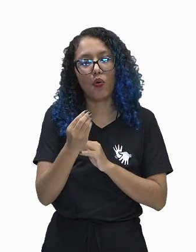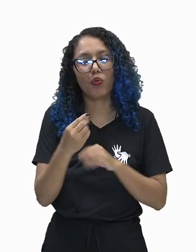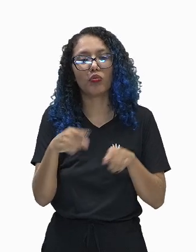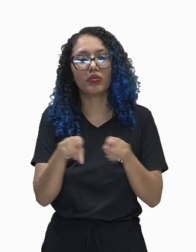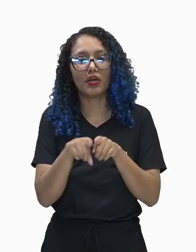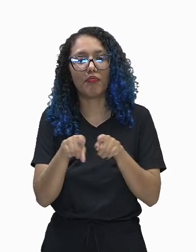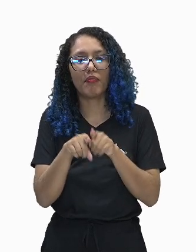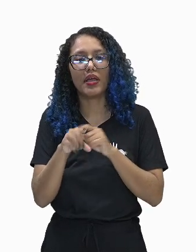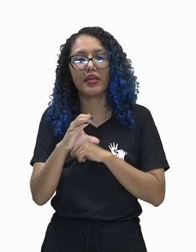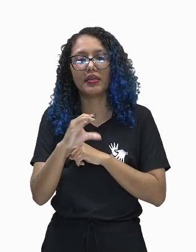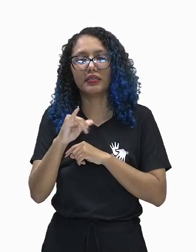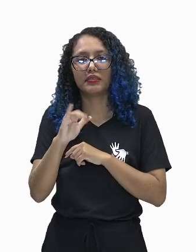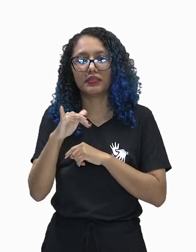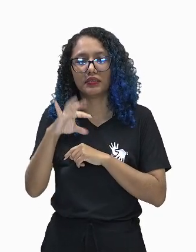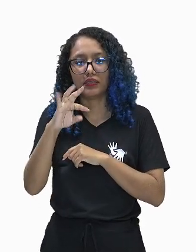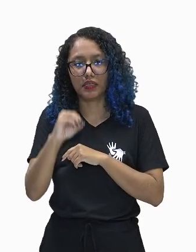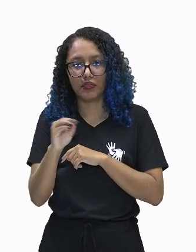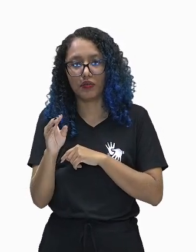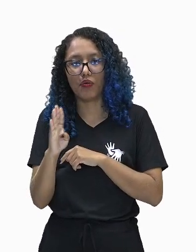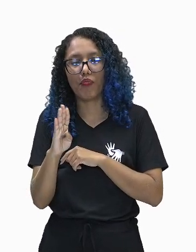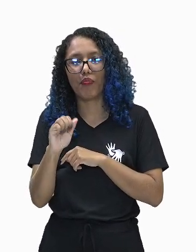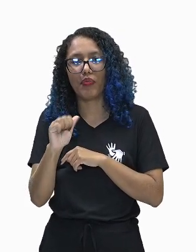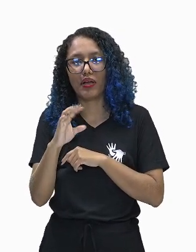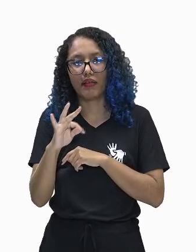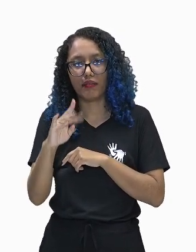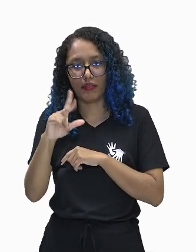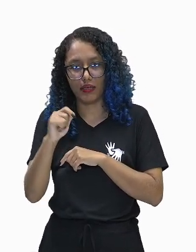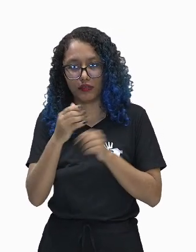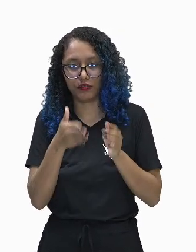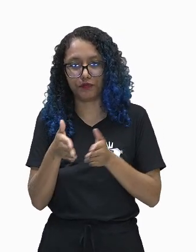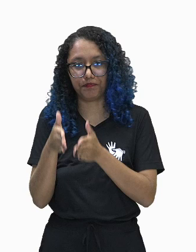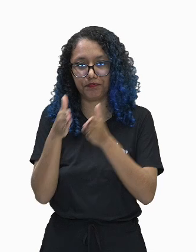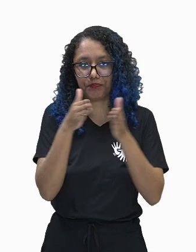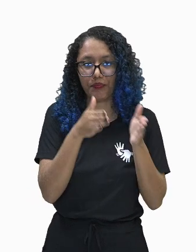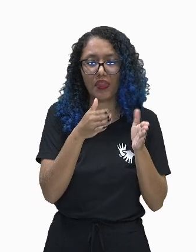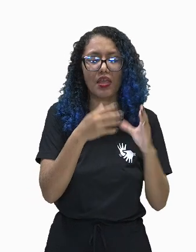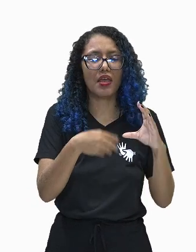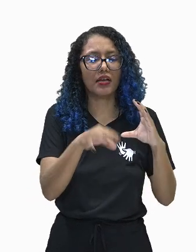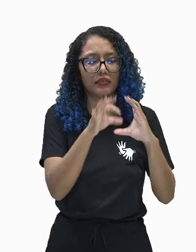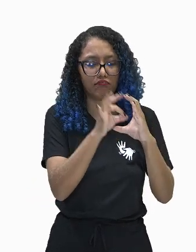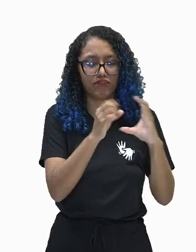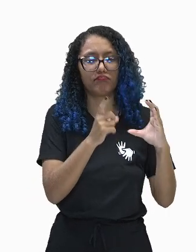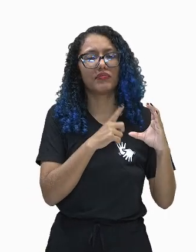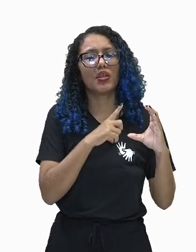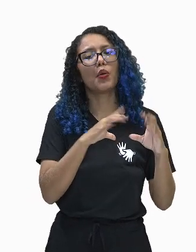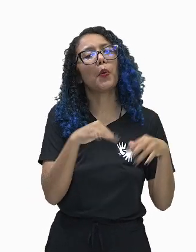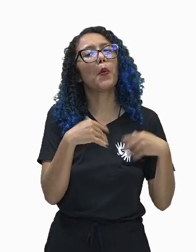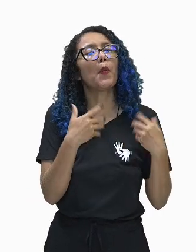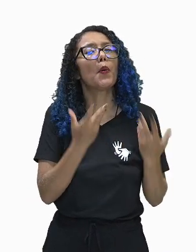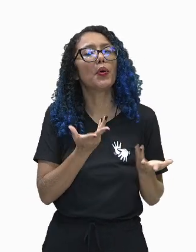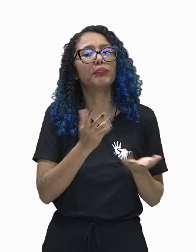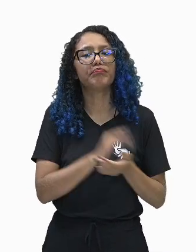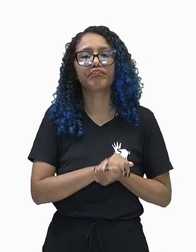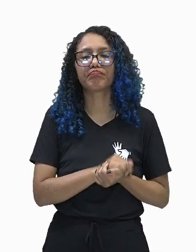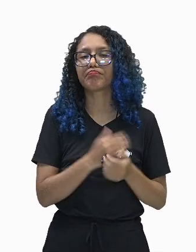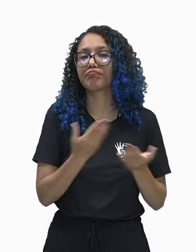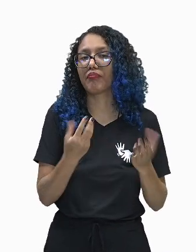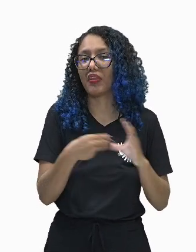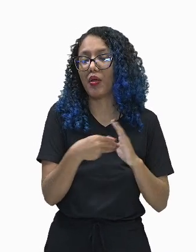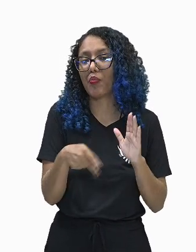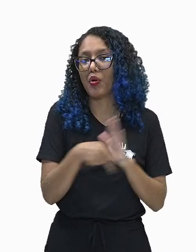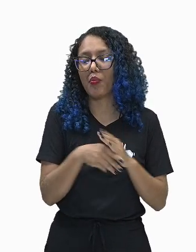conhecidas como cianofíceas. E para a célula eucarionte, nós temos aí células animais,